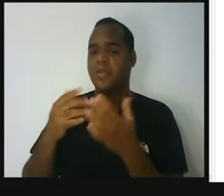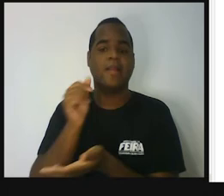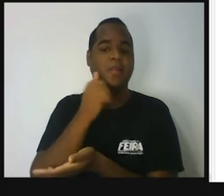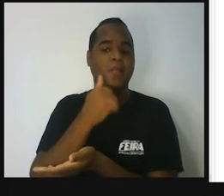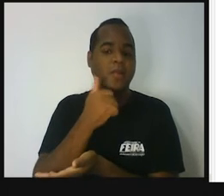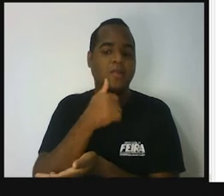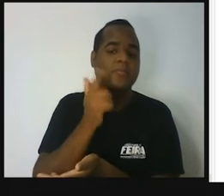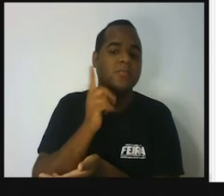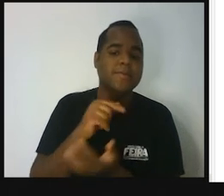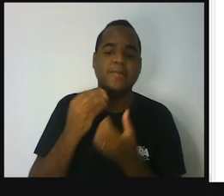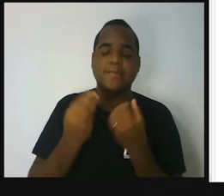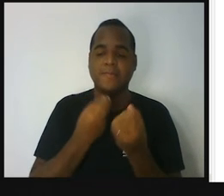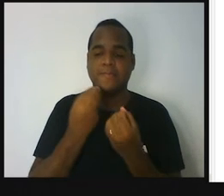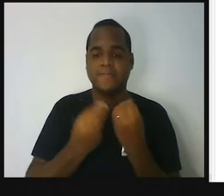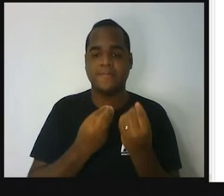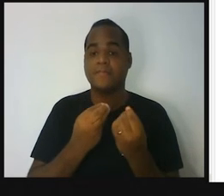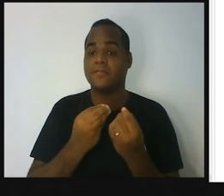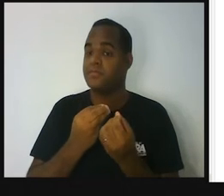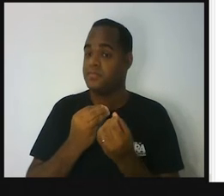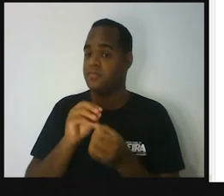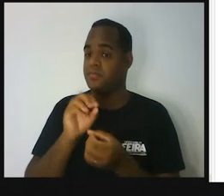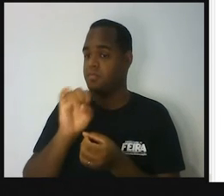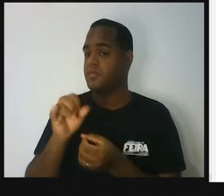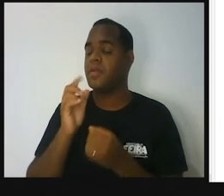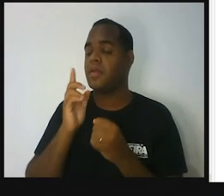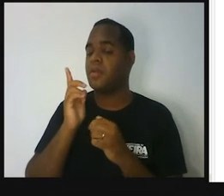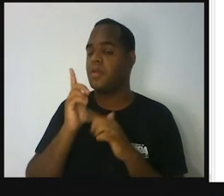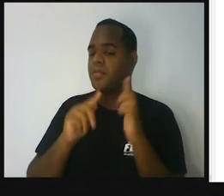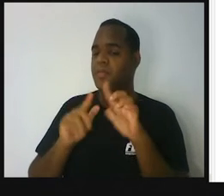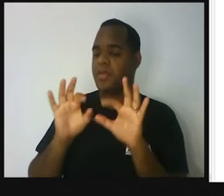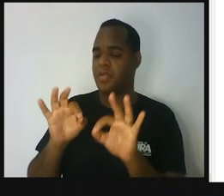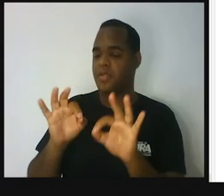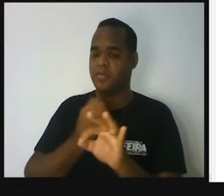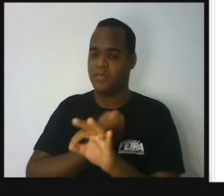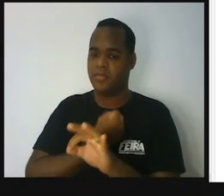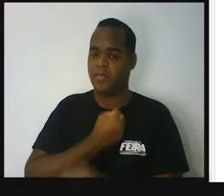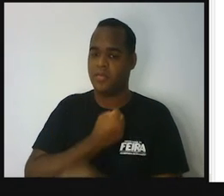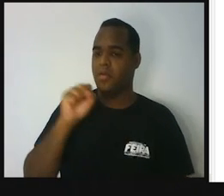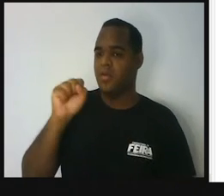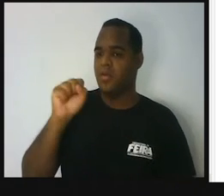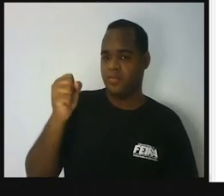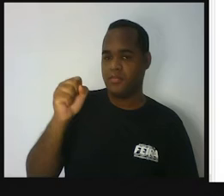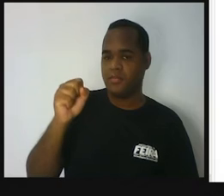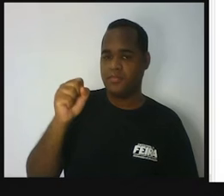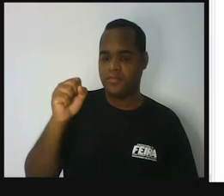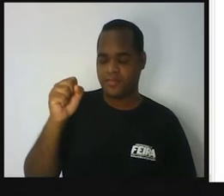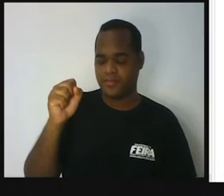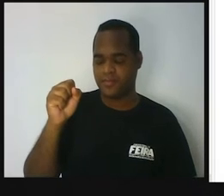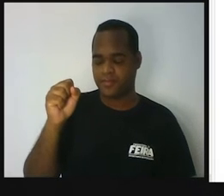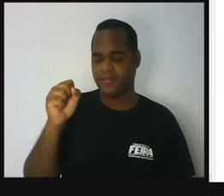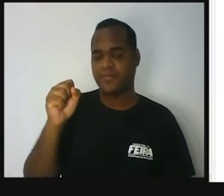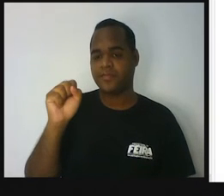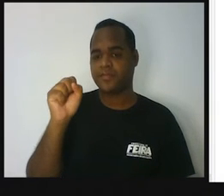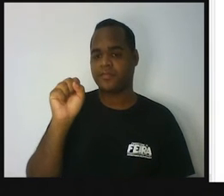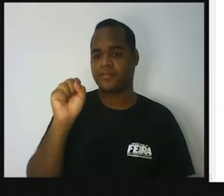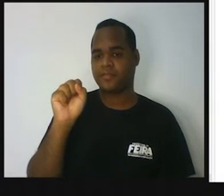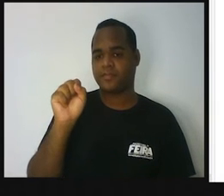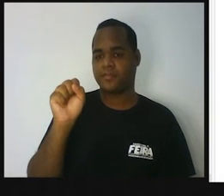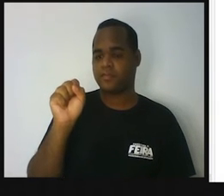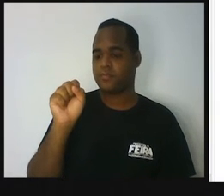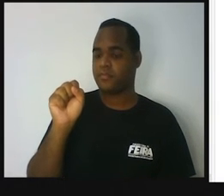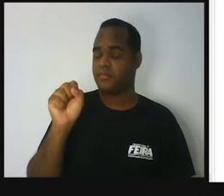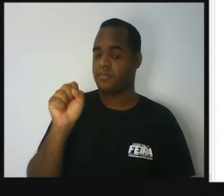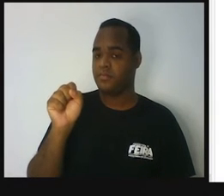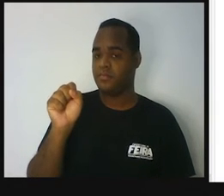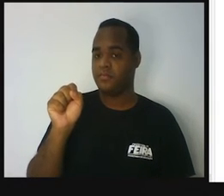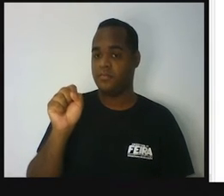é se ela tirar o número 8. Ó. Se